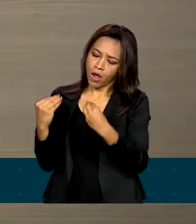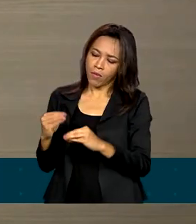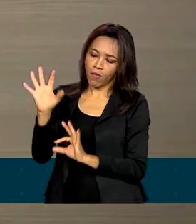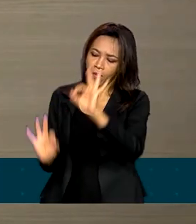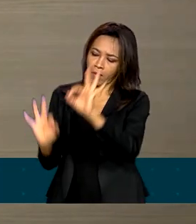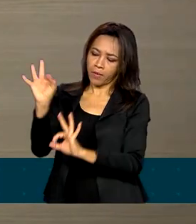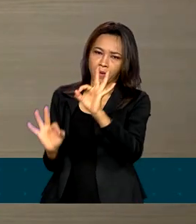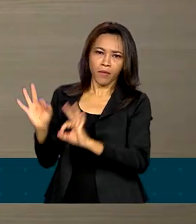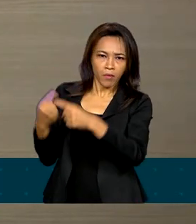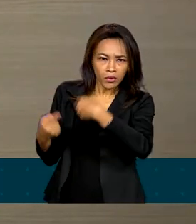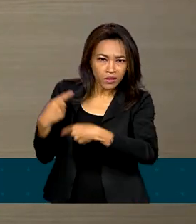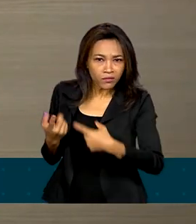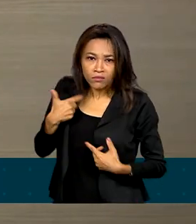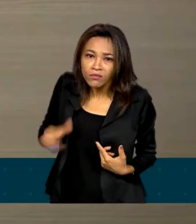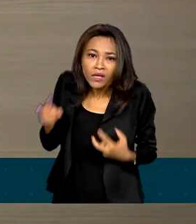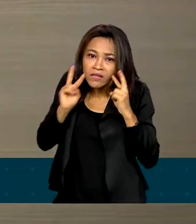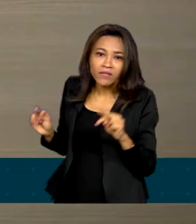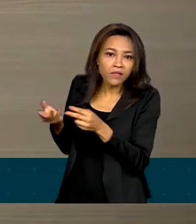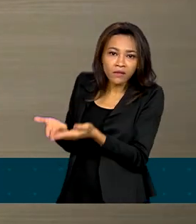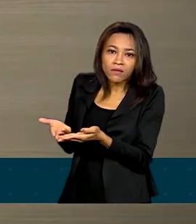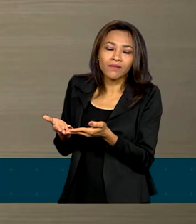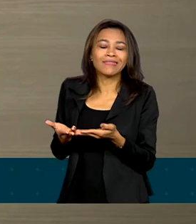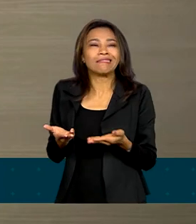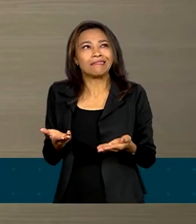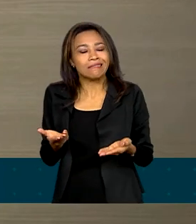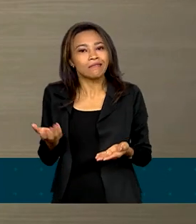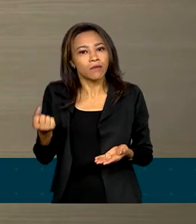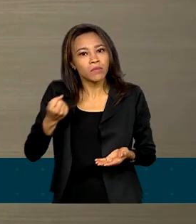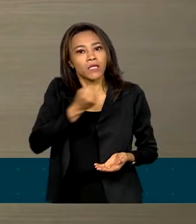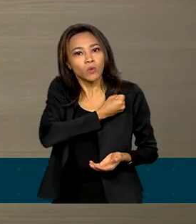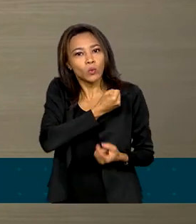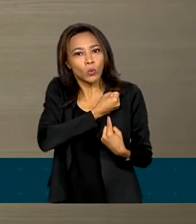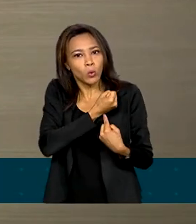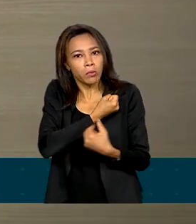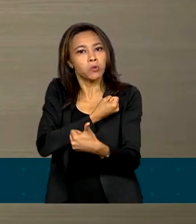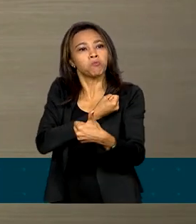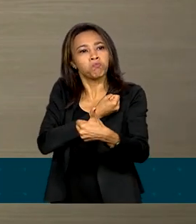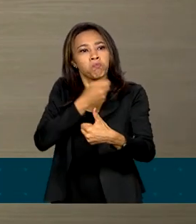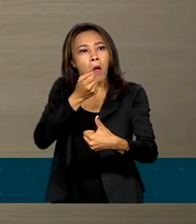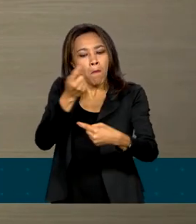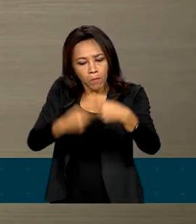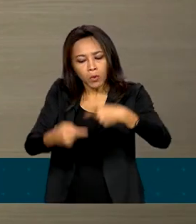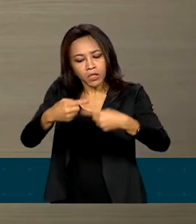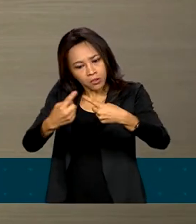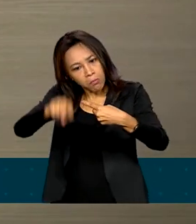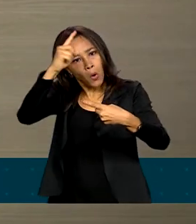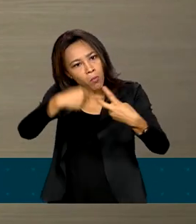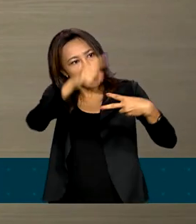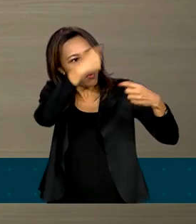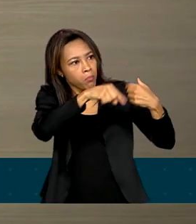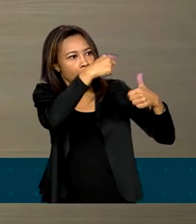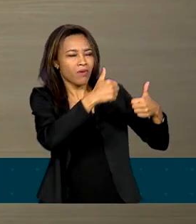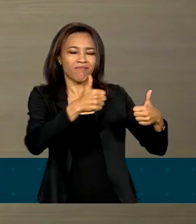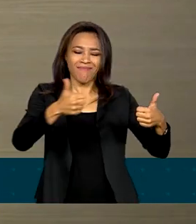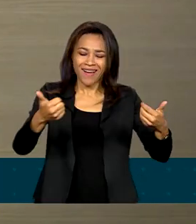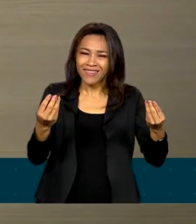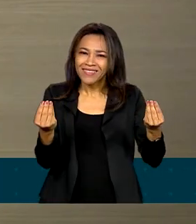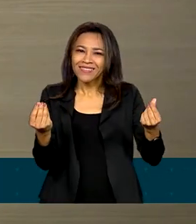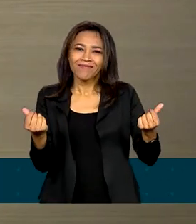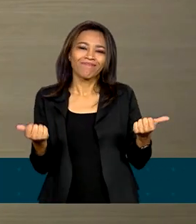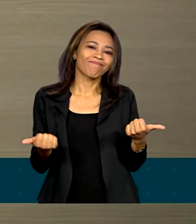política pública, nós vamos ter, em termos de números, políticas públicas bem-sucedidas, mas, às vezes,